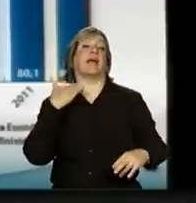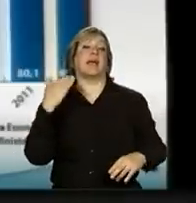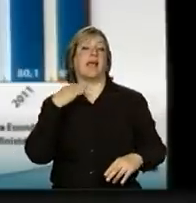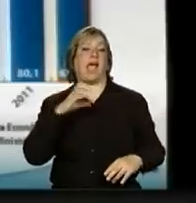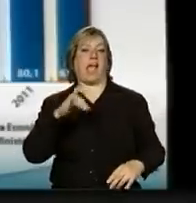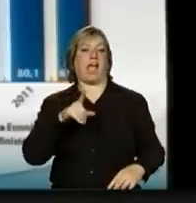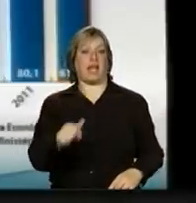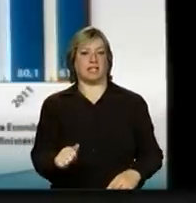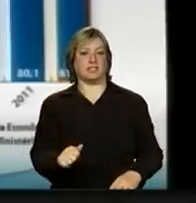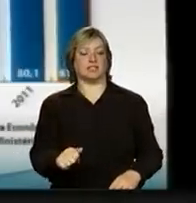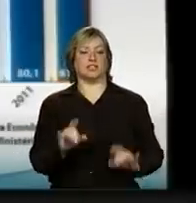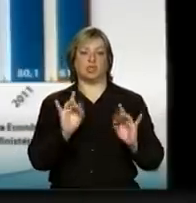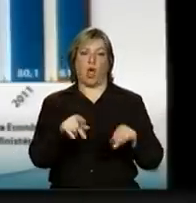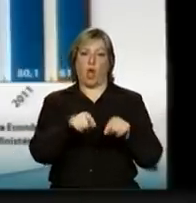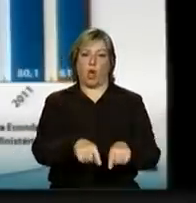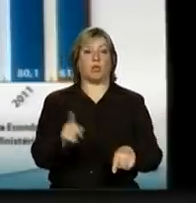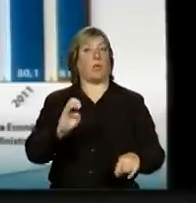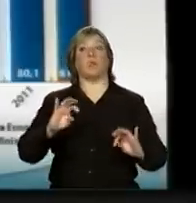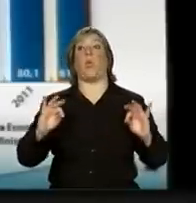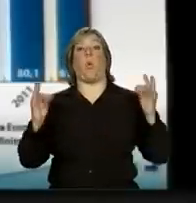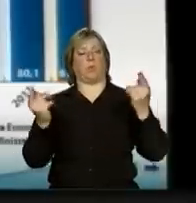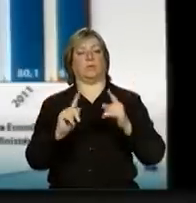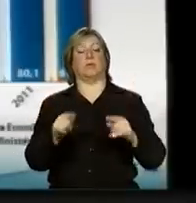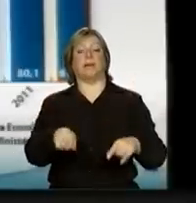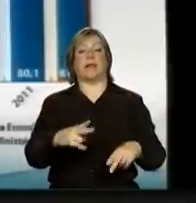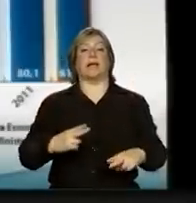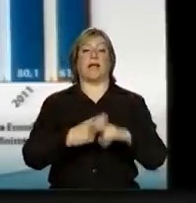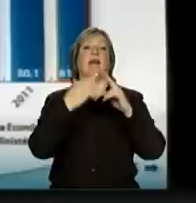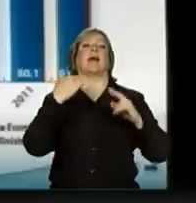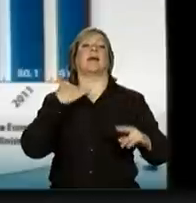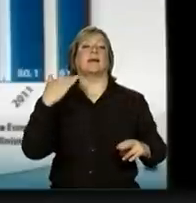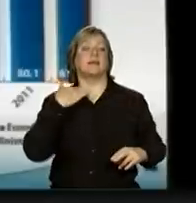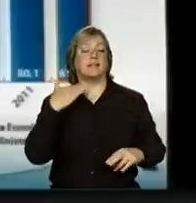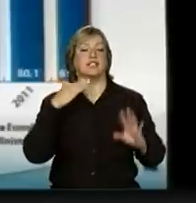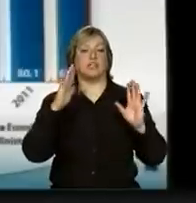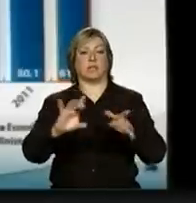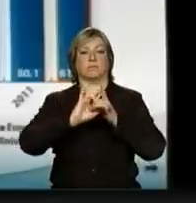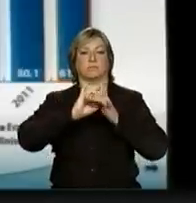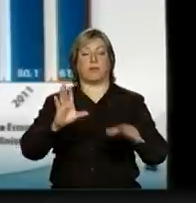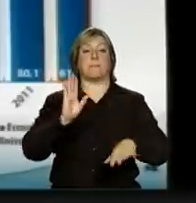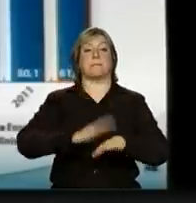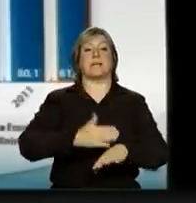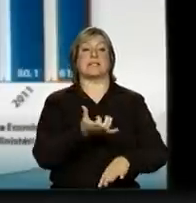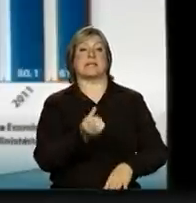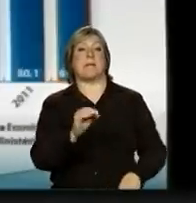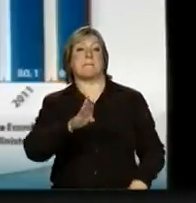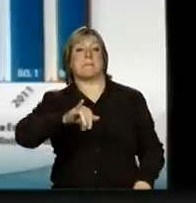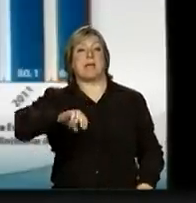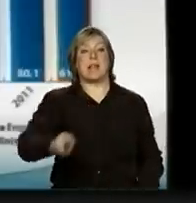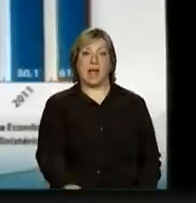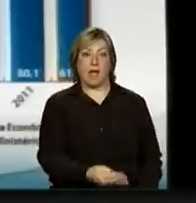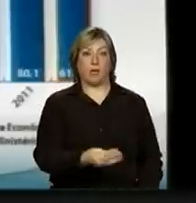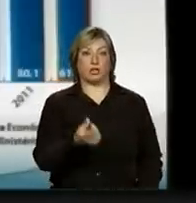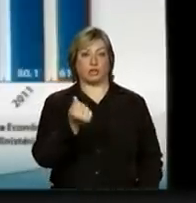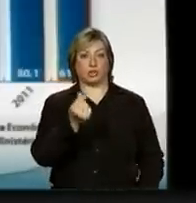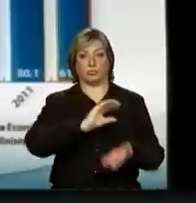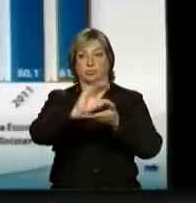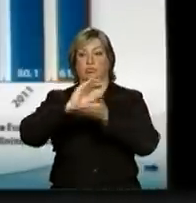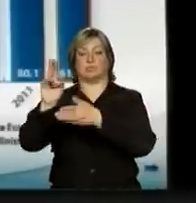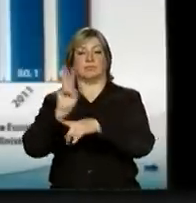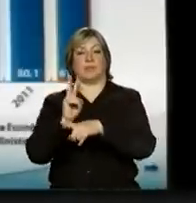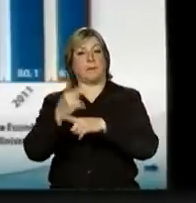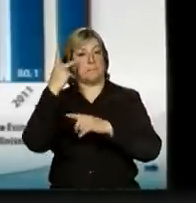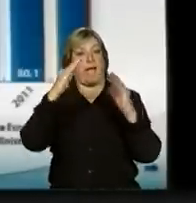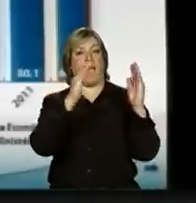todo o sistema. A Caixa Econômica já liberou mais de 60 bilhões de crédito habitacional este ano,